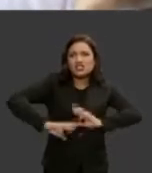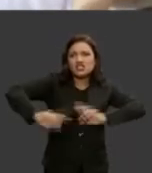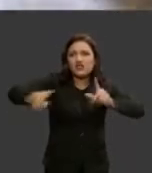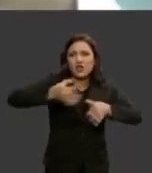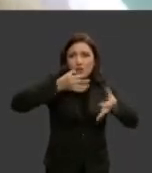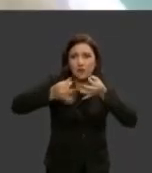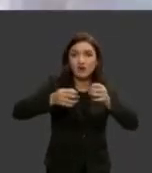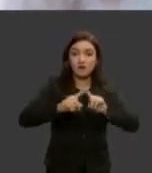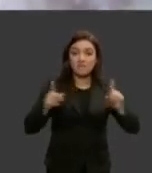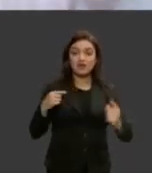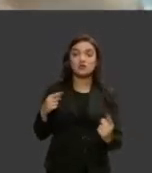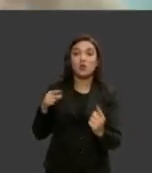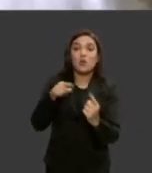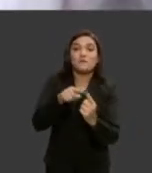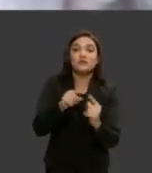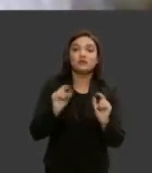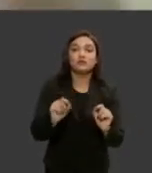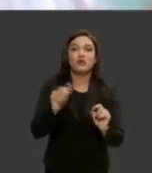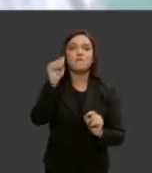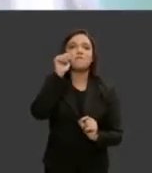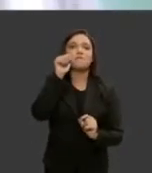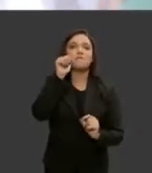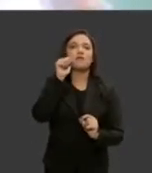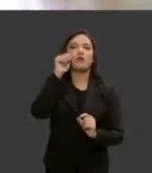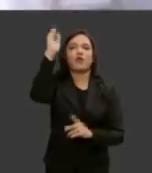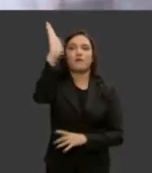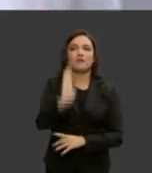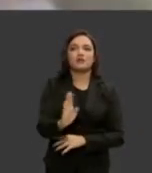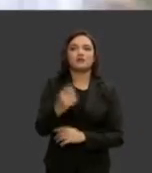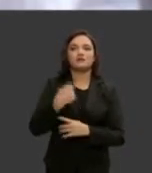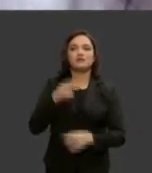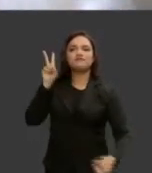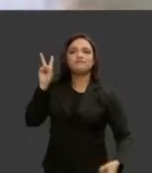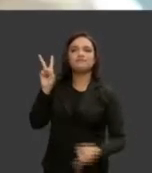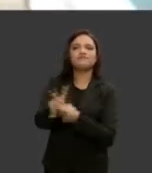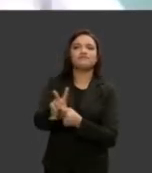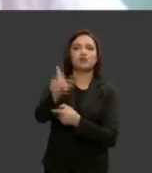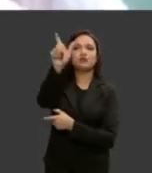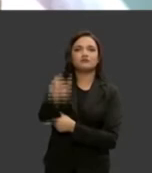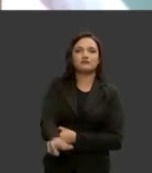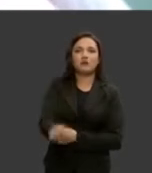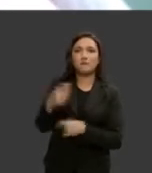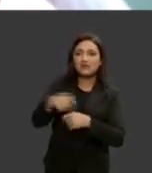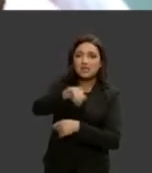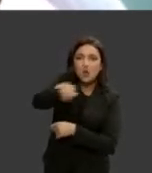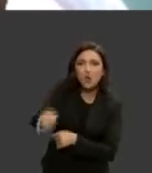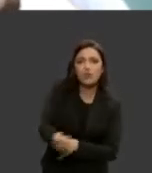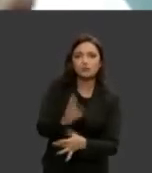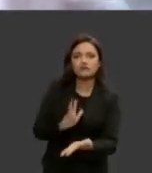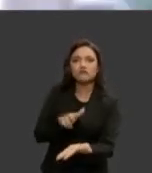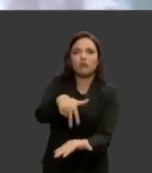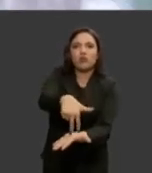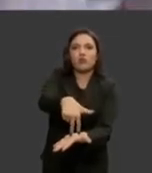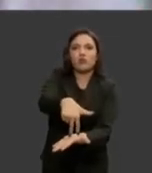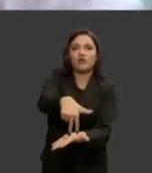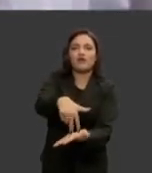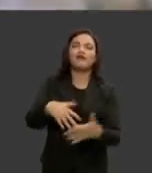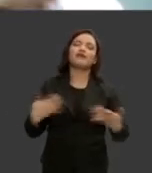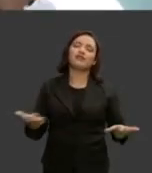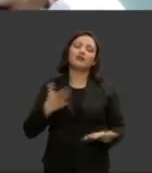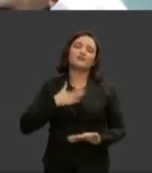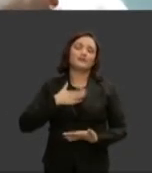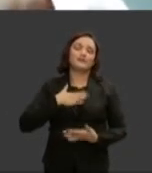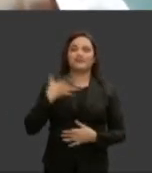nós estamos nesse painel queremos é a mulher brasileira protegida a mulher brasileira com oportunidade essa é a minha